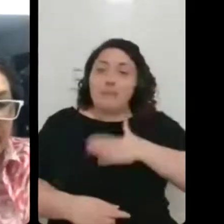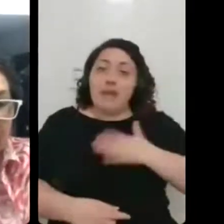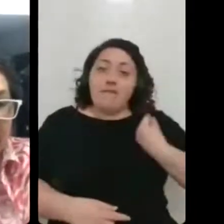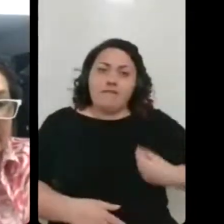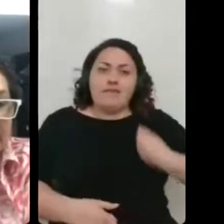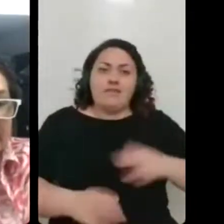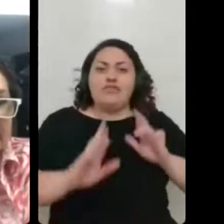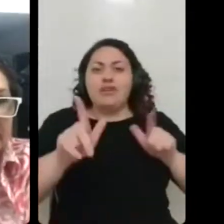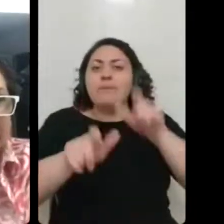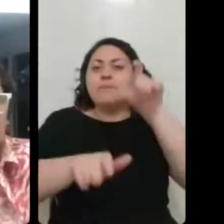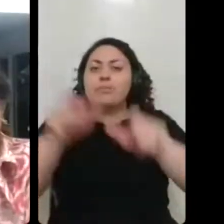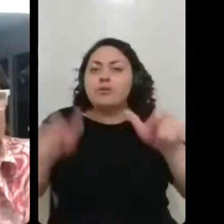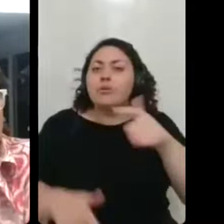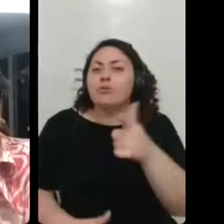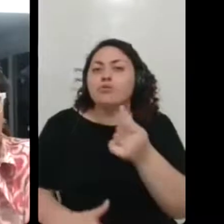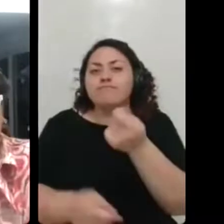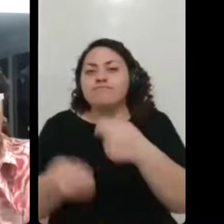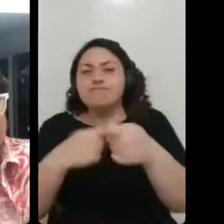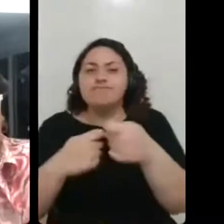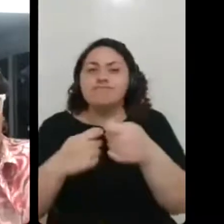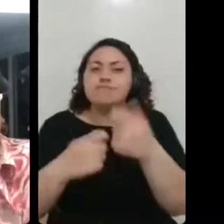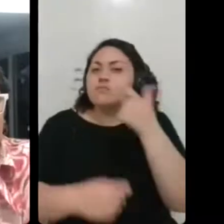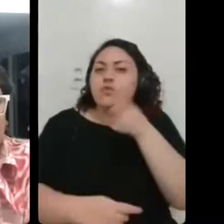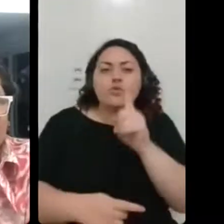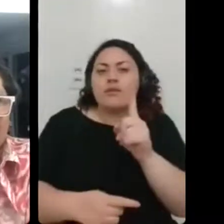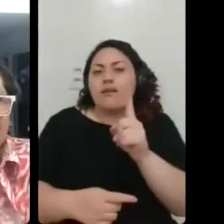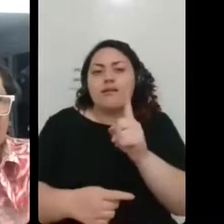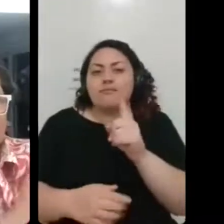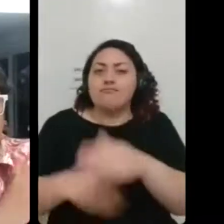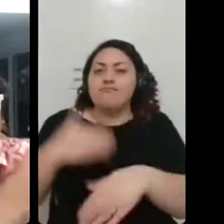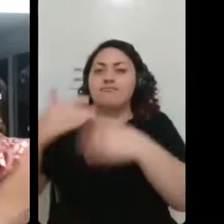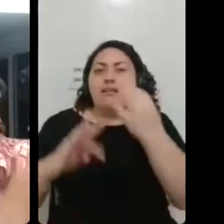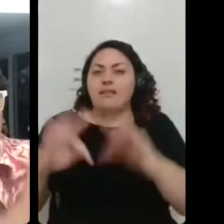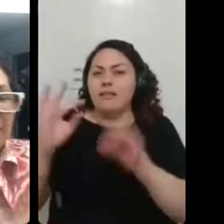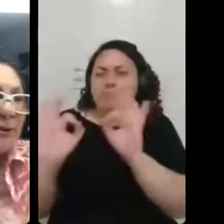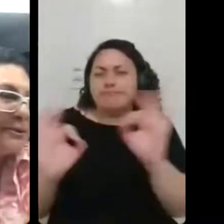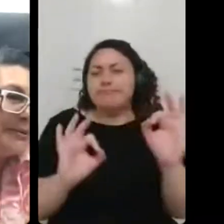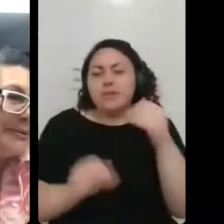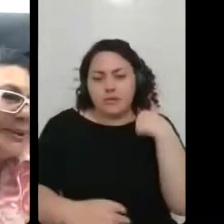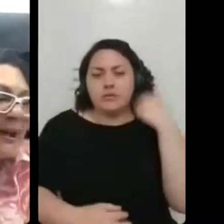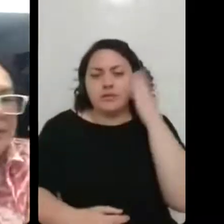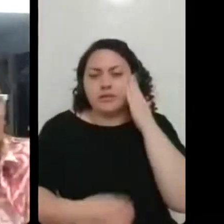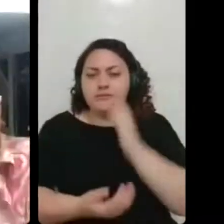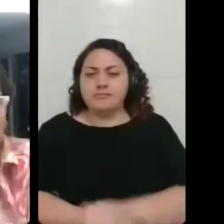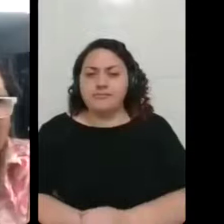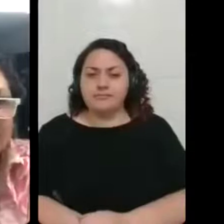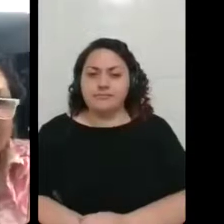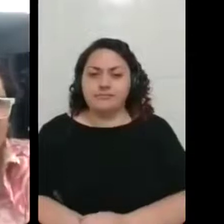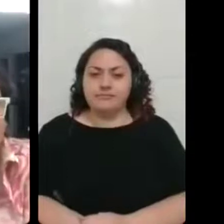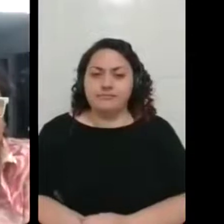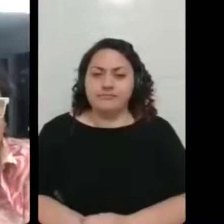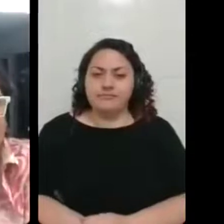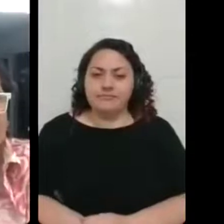Mas, eu estudo, assim, comer um quilo dos meus